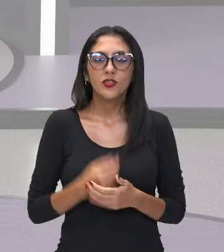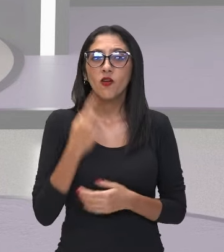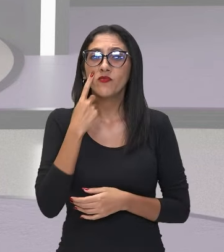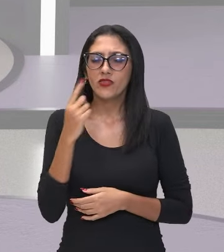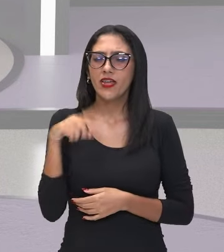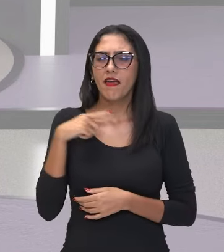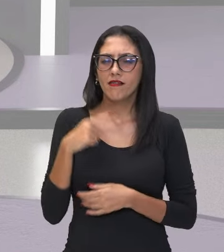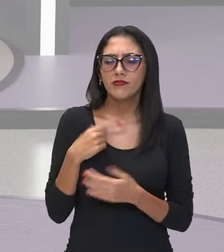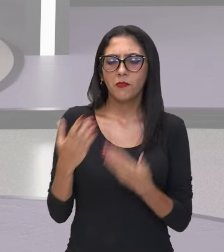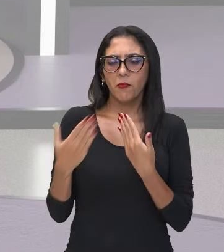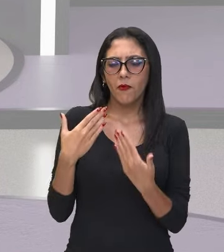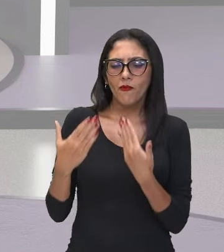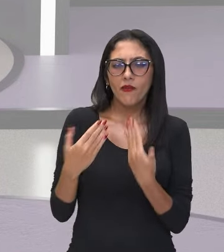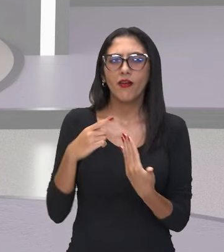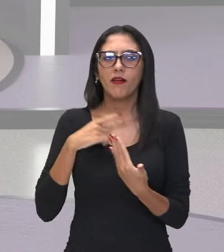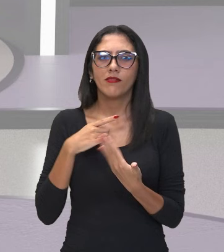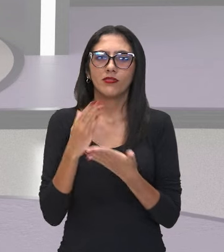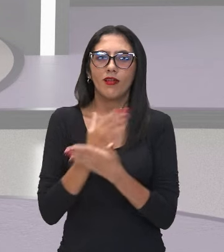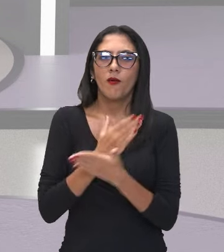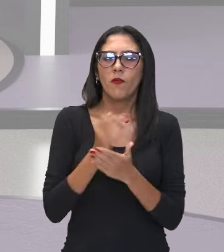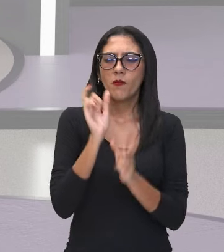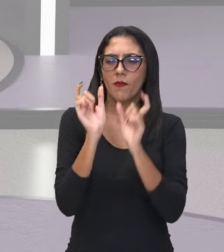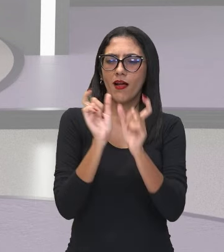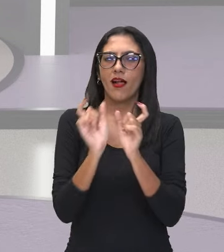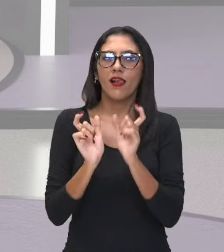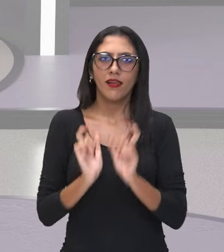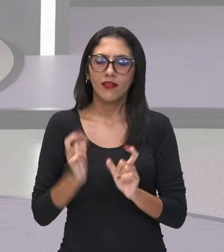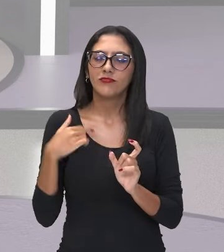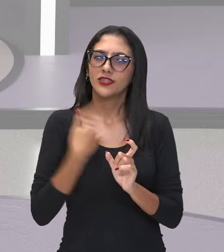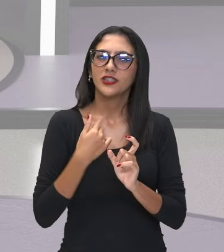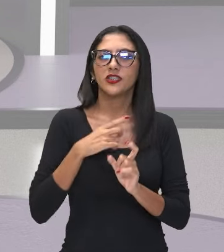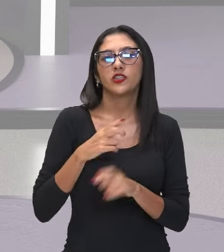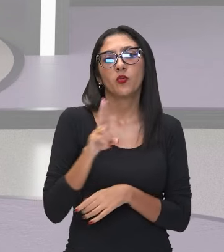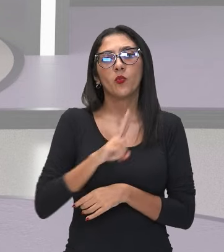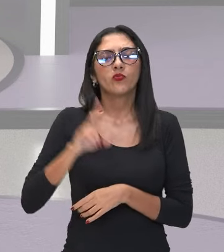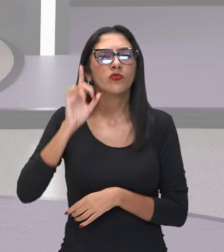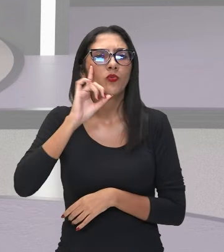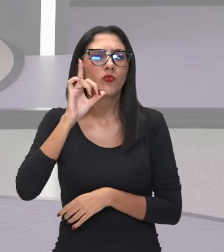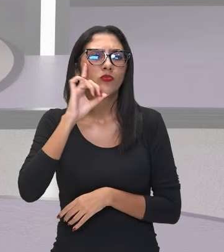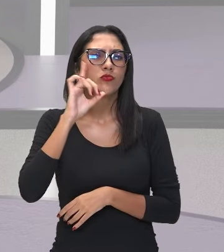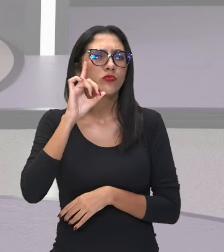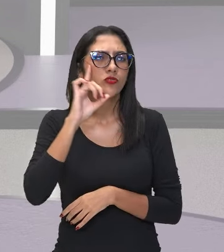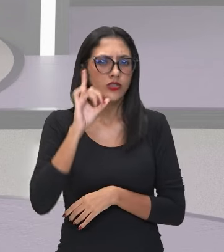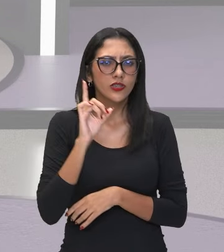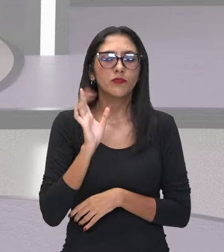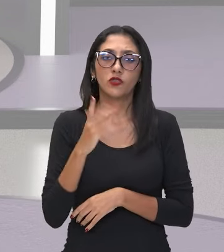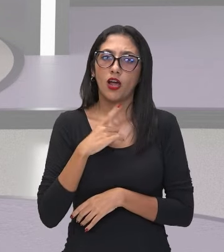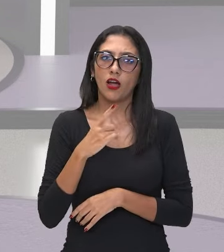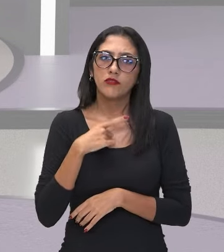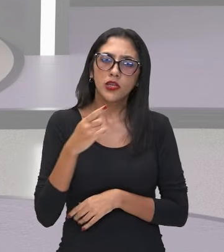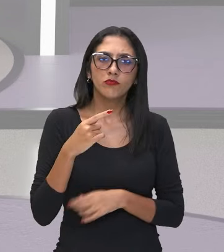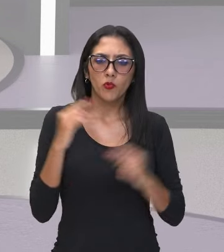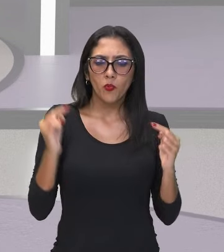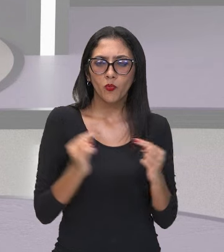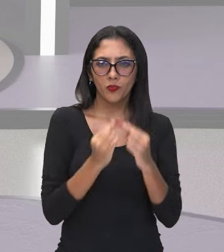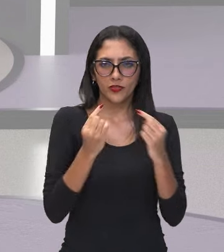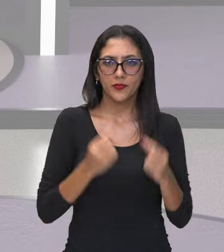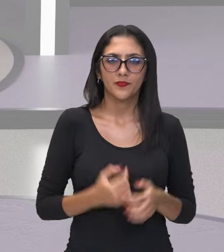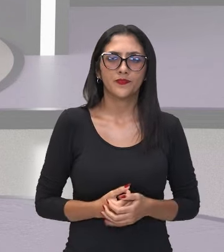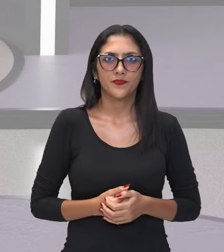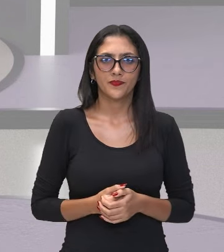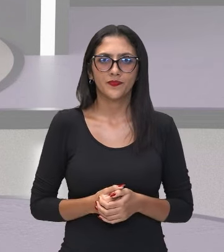falando sobre expressões que nós usamos no dia a dia e que nós já tínhamos conversado aqui. E talvez,